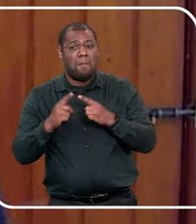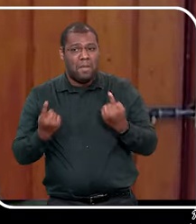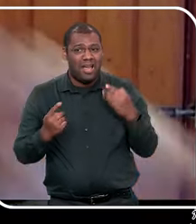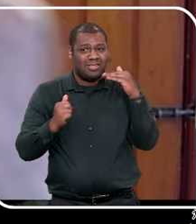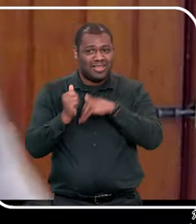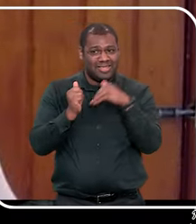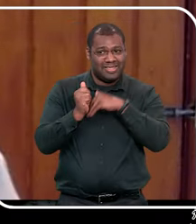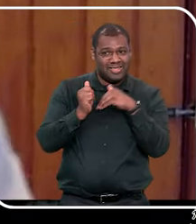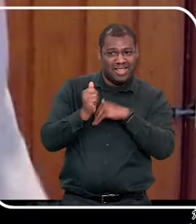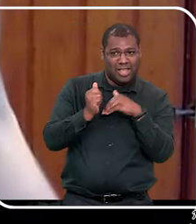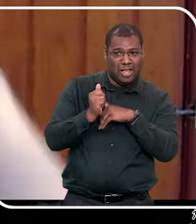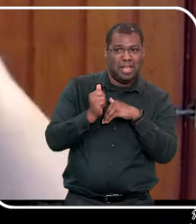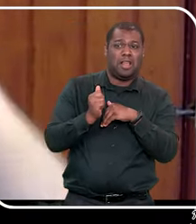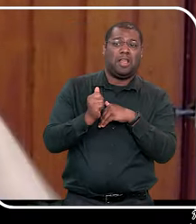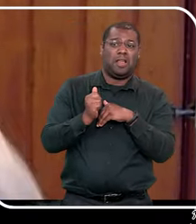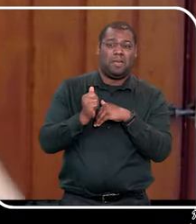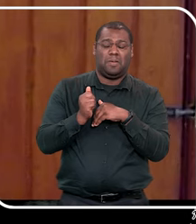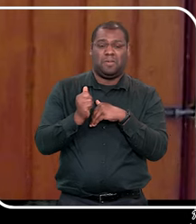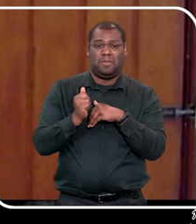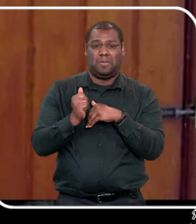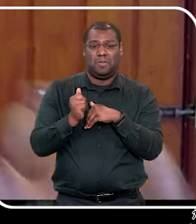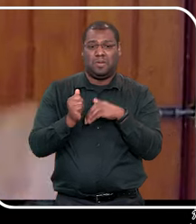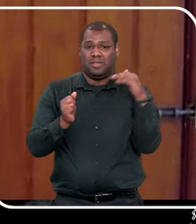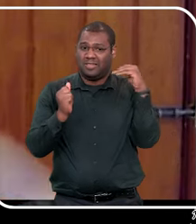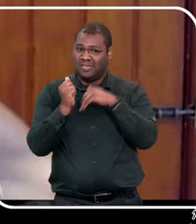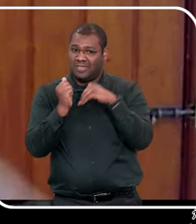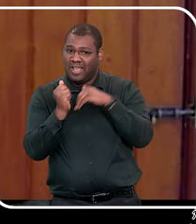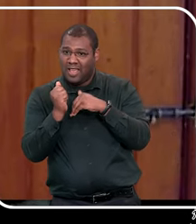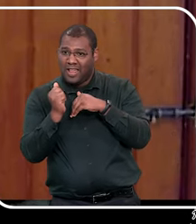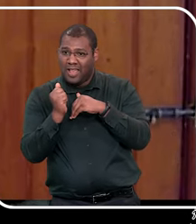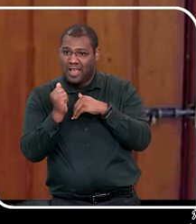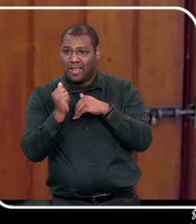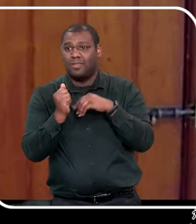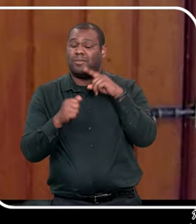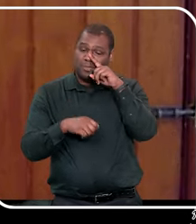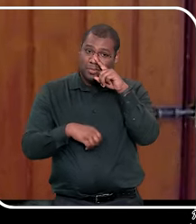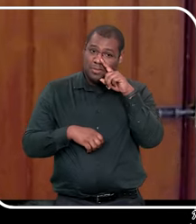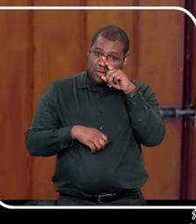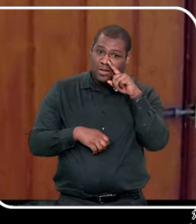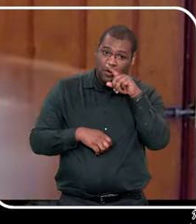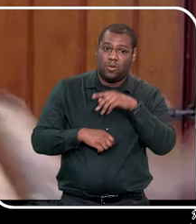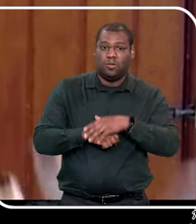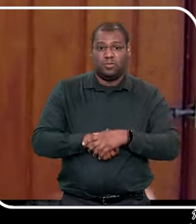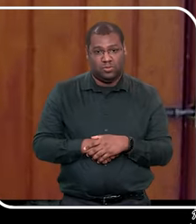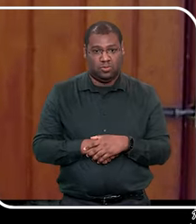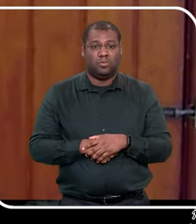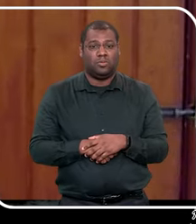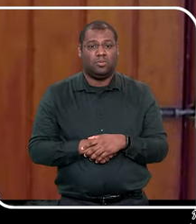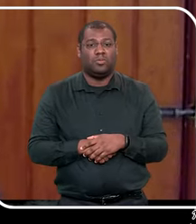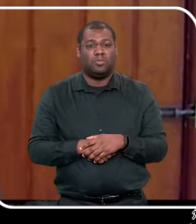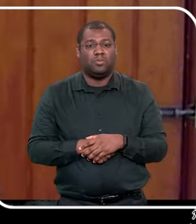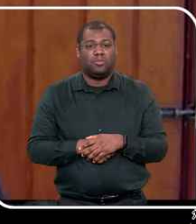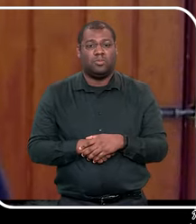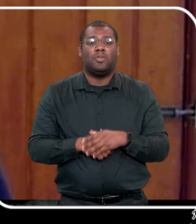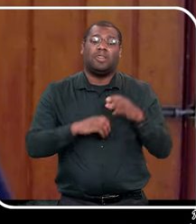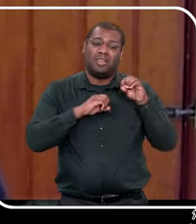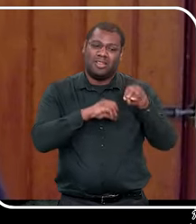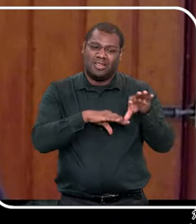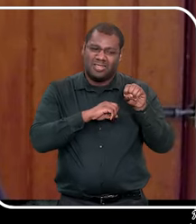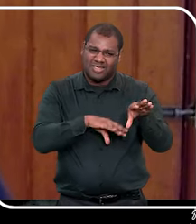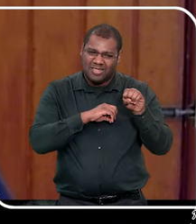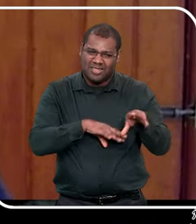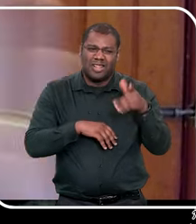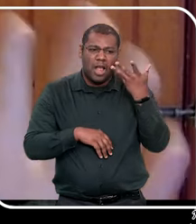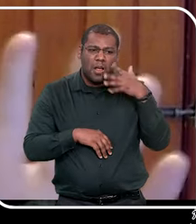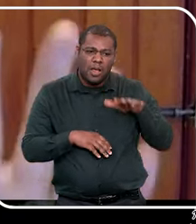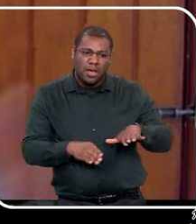contar, tem que ensinar isso para a criança, você sempre deve contar, quem te pede segredo não está querendo o seu bem, por mais que pareça ser seu amigo, então, assim,